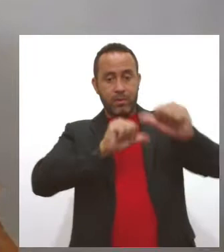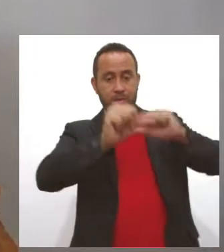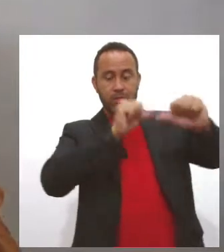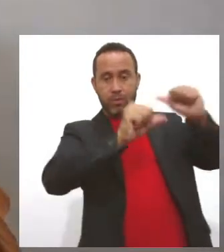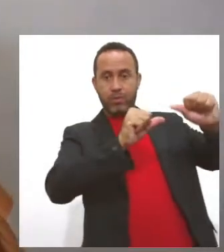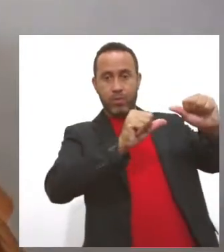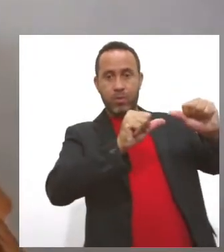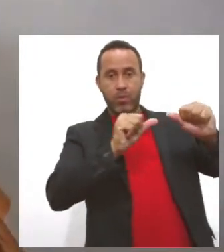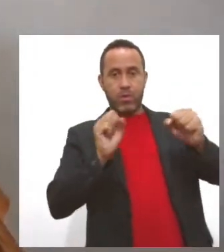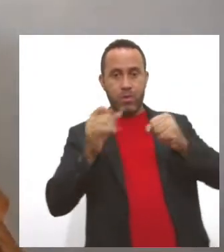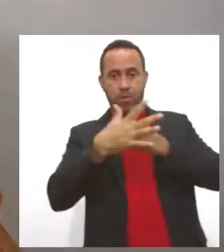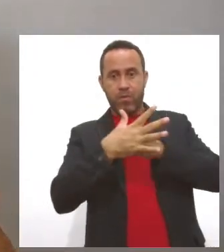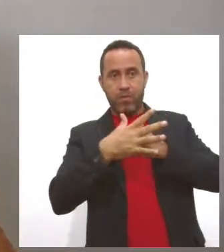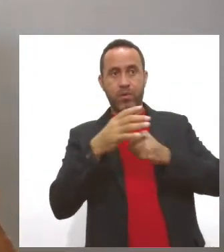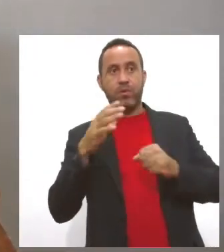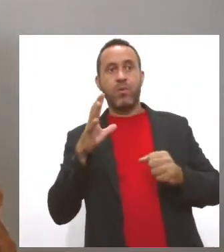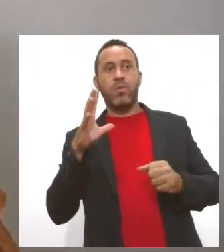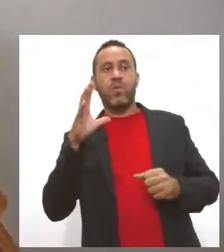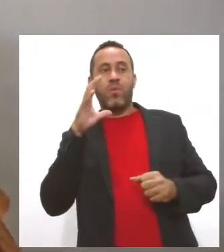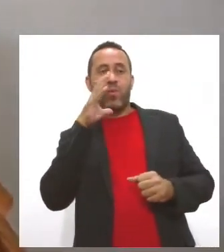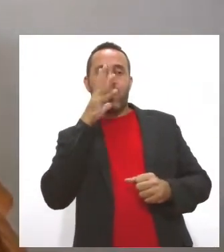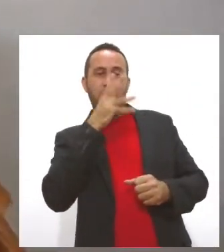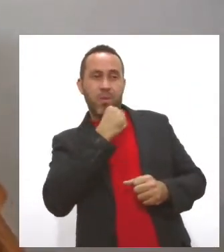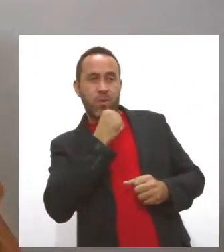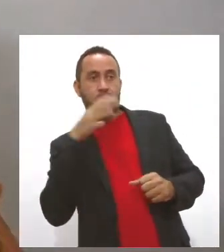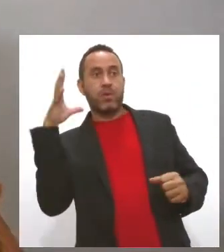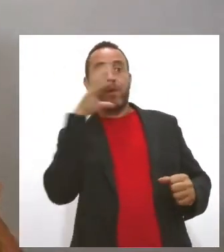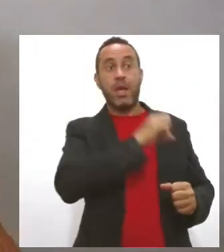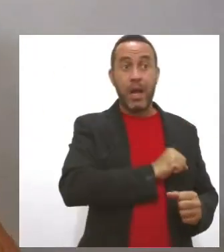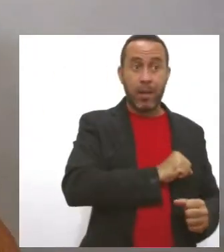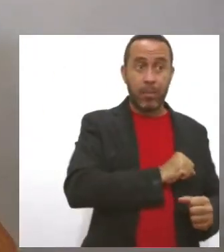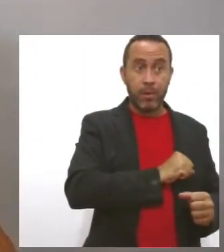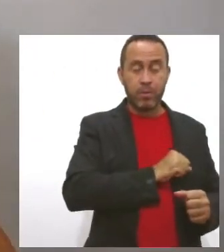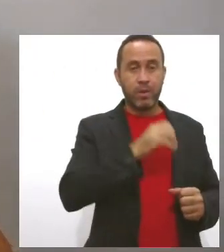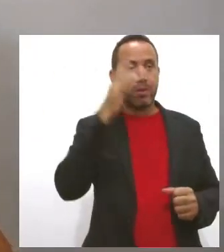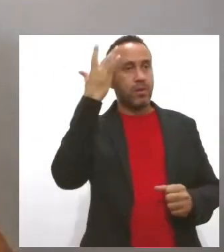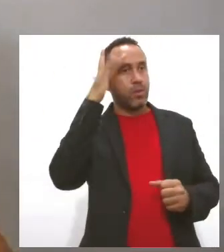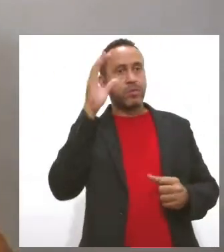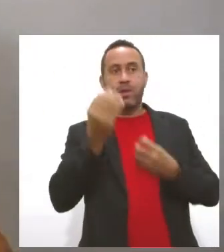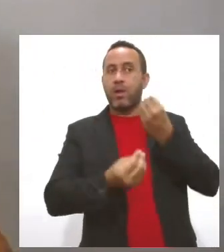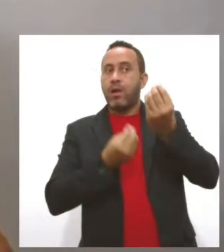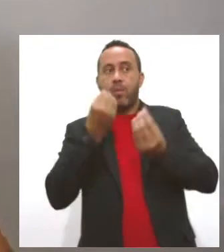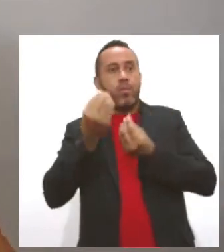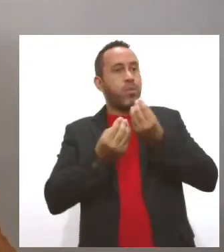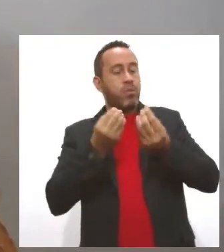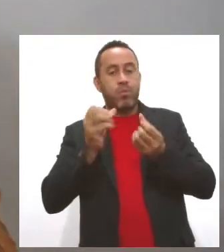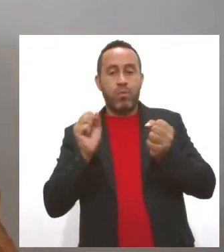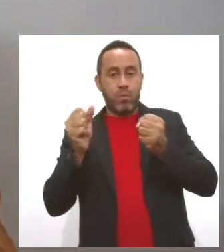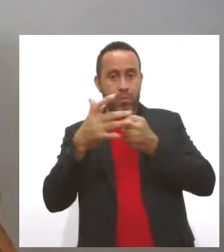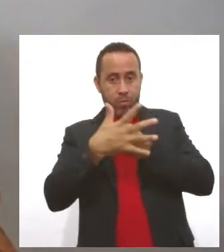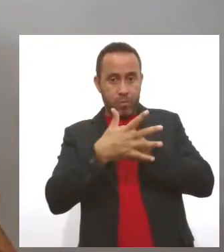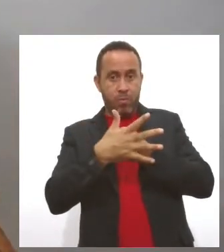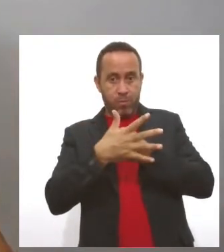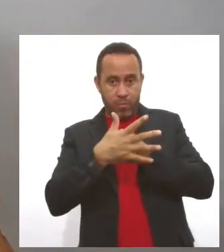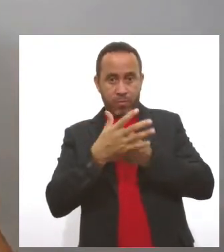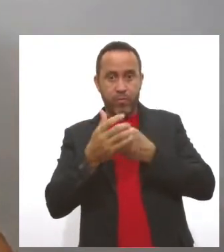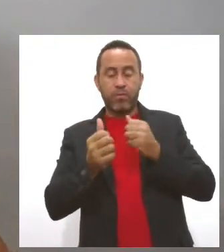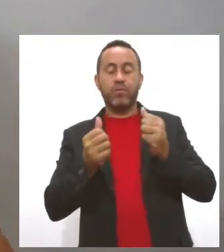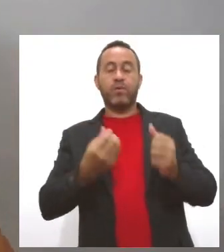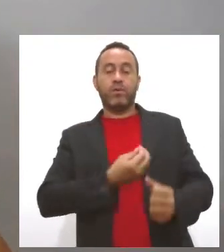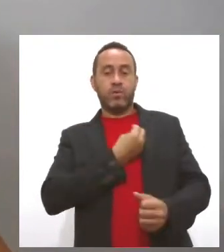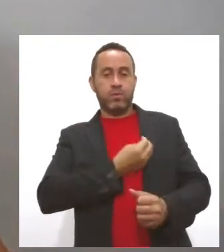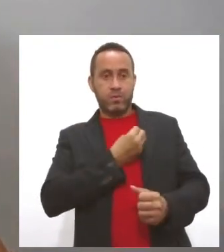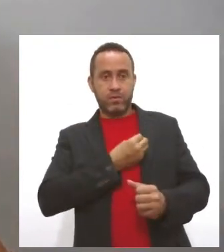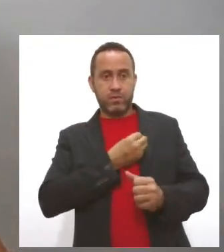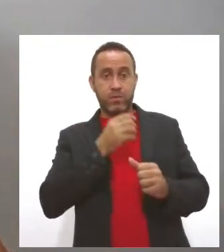alguns são mais velozes na questão do contágio, mas ninguém sabe ainda a gravidade dessas 180 mutações apenas encontradas no Rio